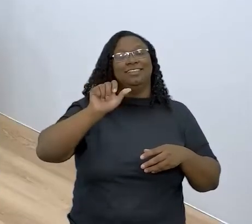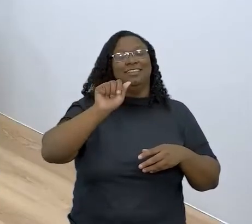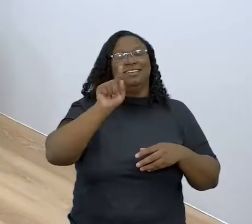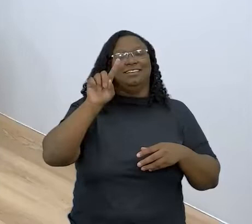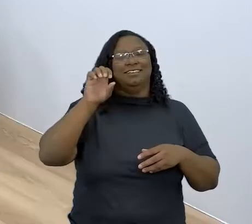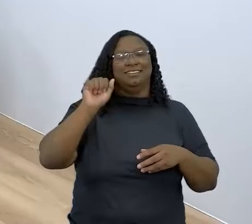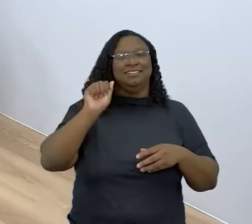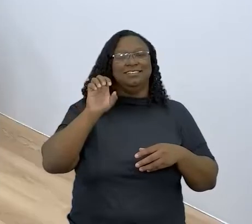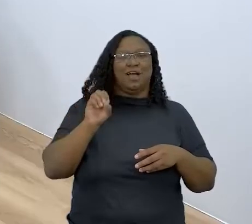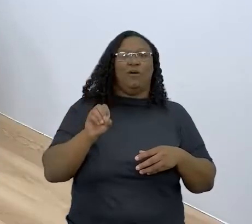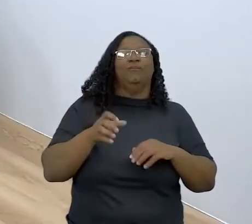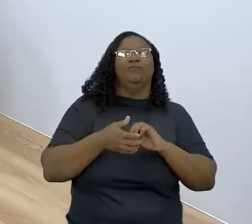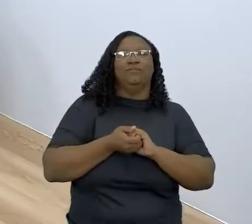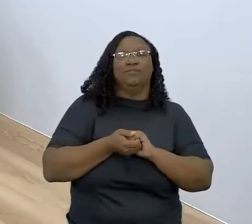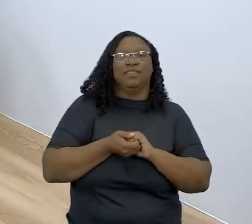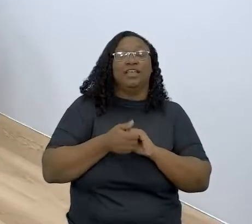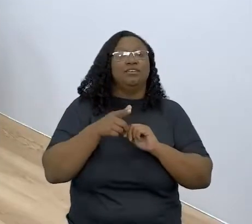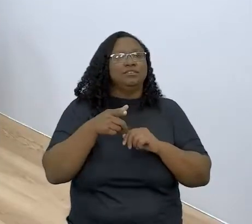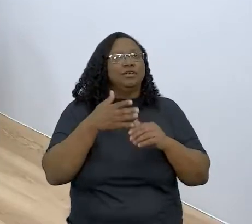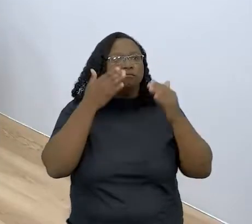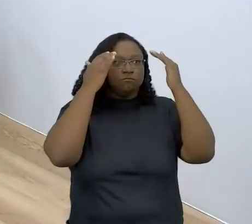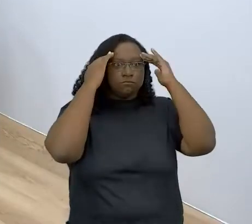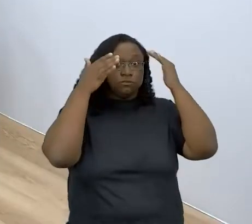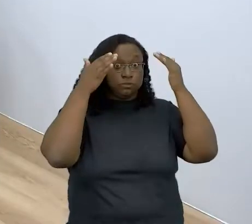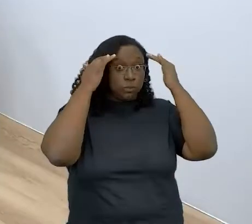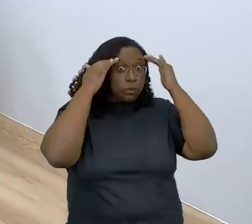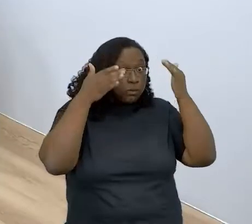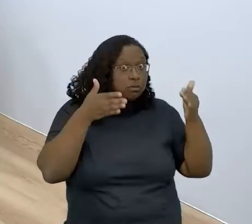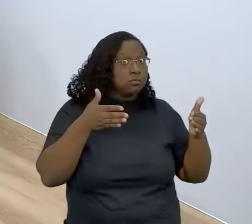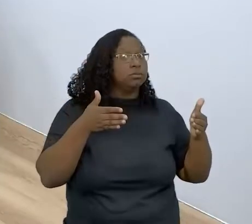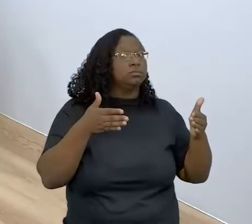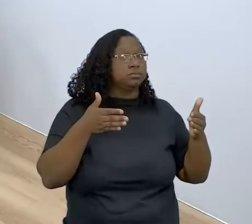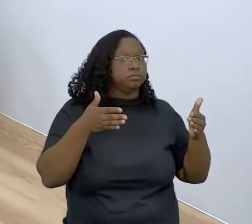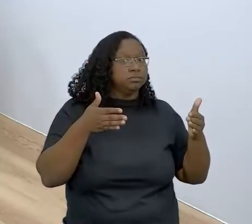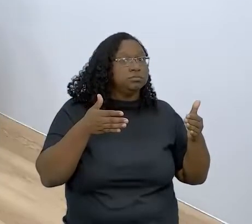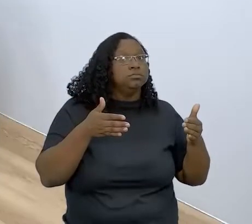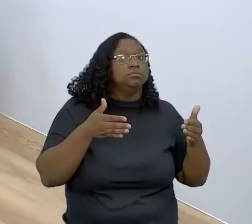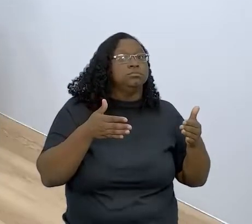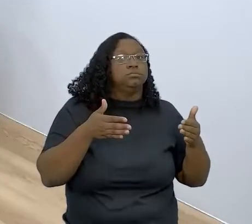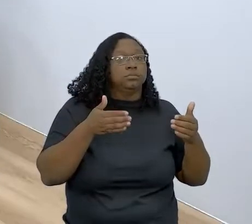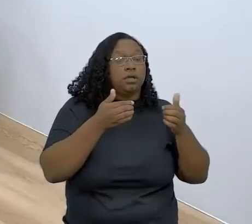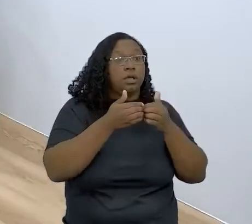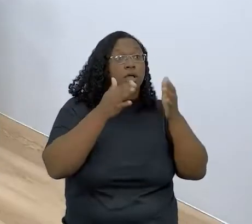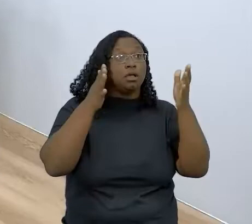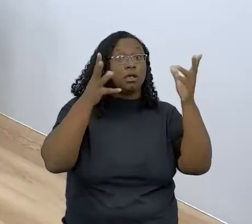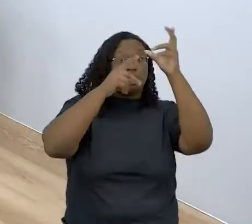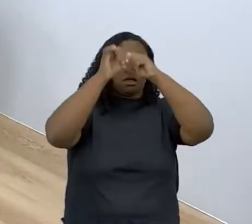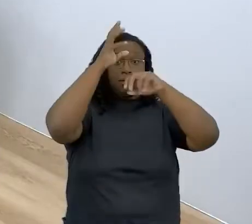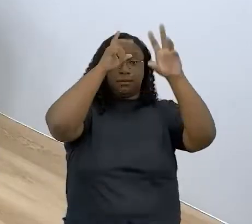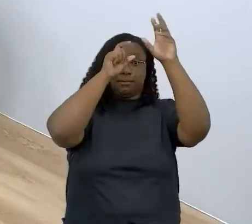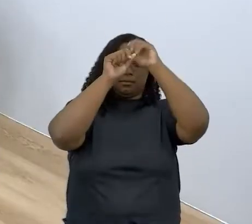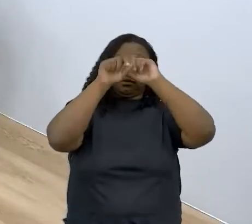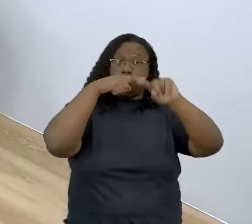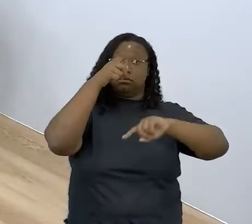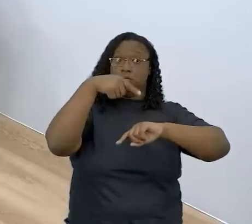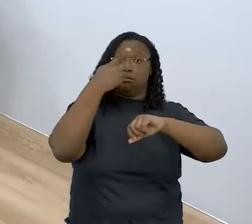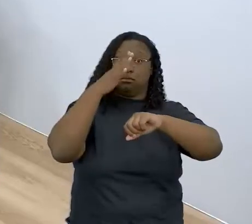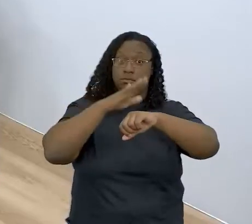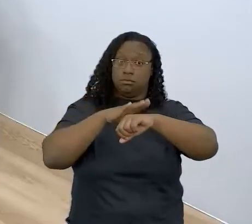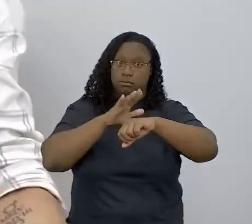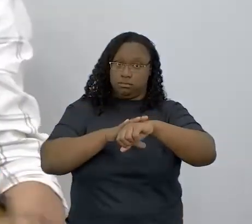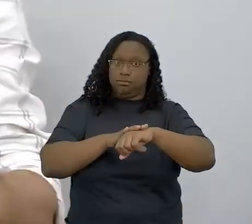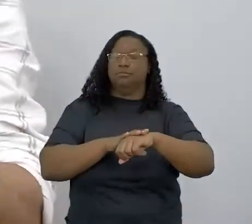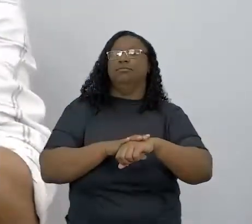comprometimento. É. Você tem cognição, porque você está aberto a aprender algo para fazer outro algo, né?